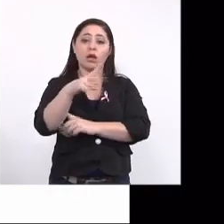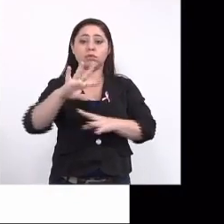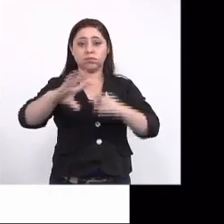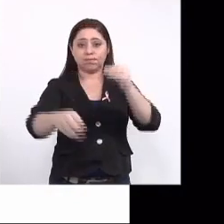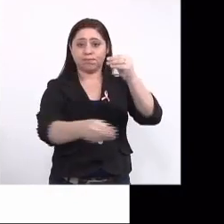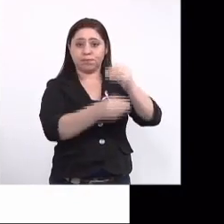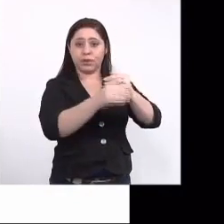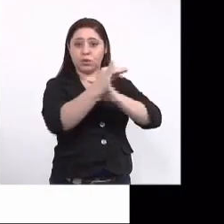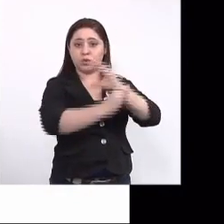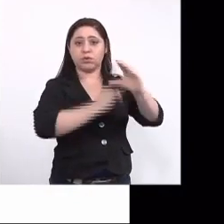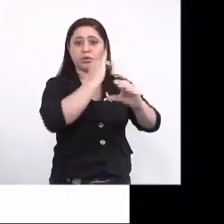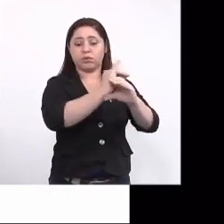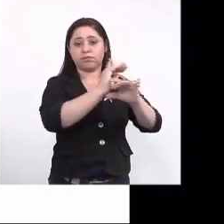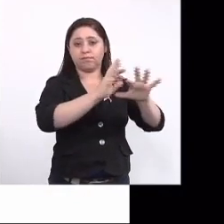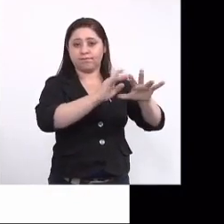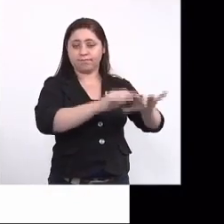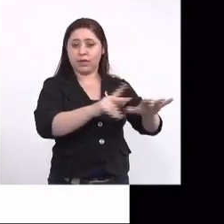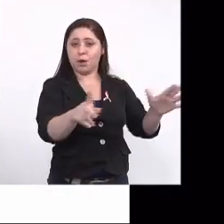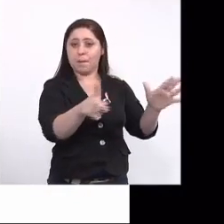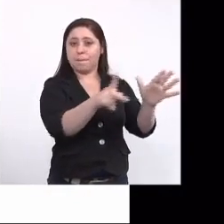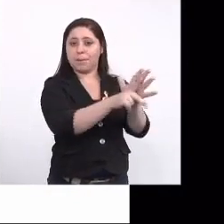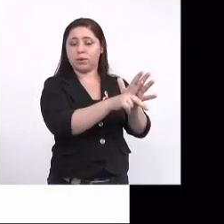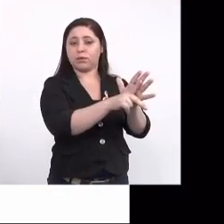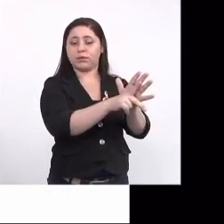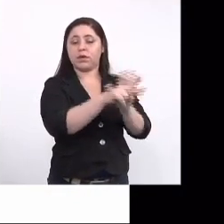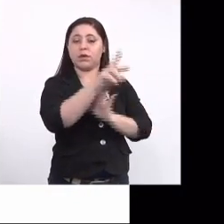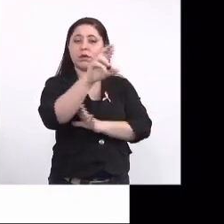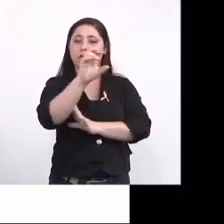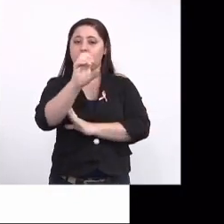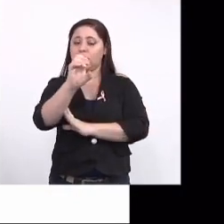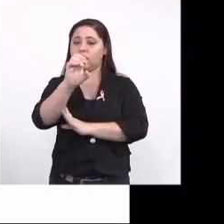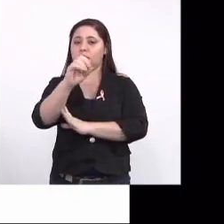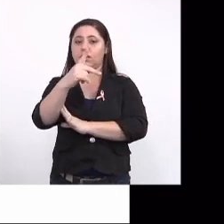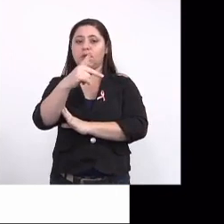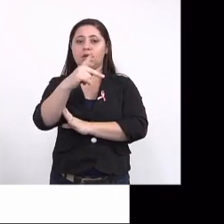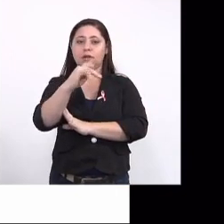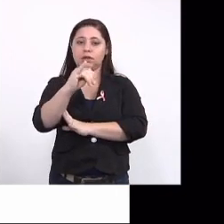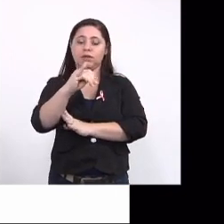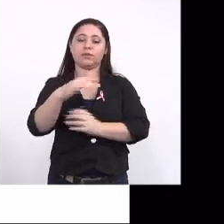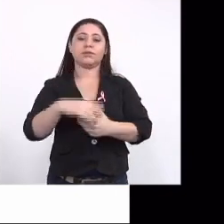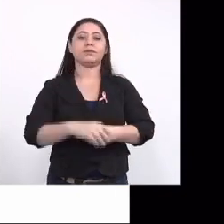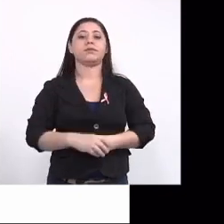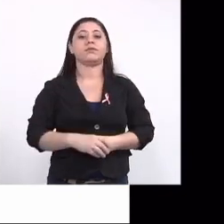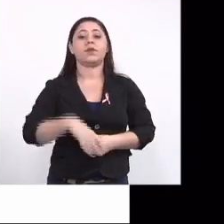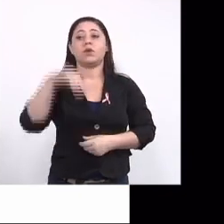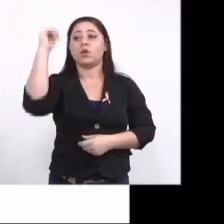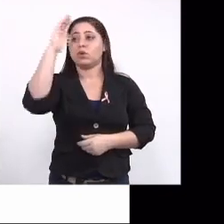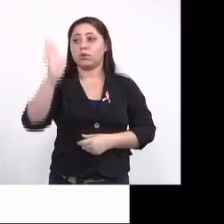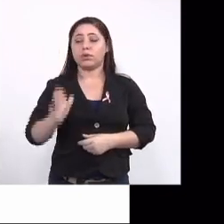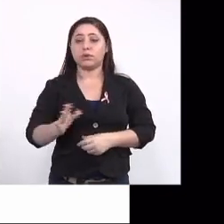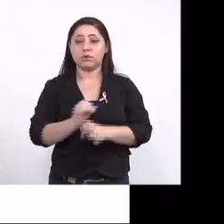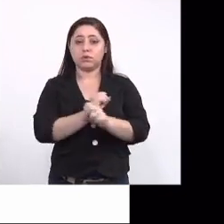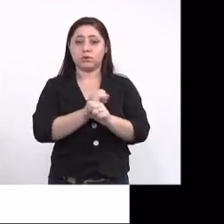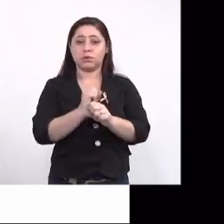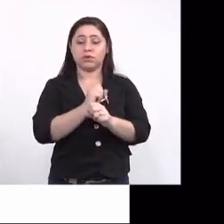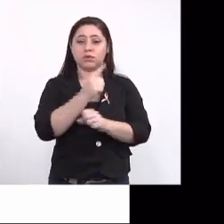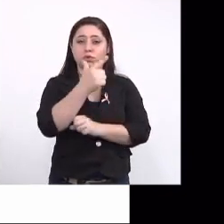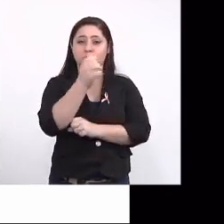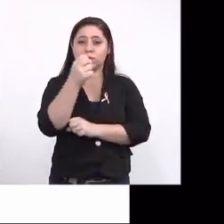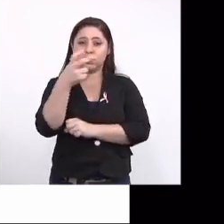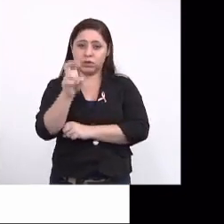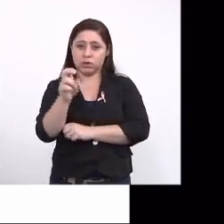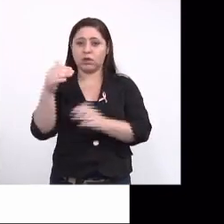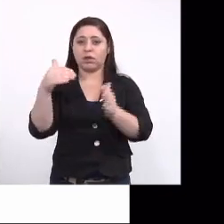dados e é obrigatório, nessa base de dados chamada RESP. No Brasil, de 2015 a 2018,